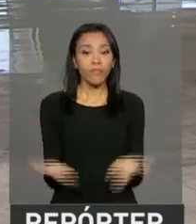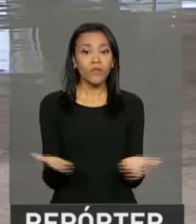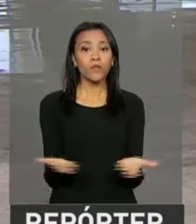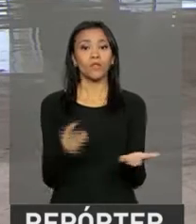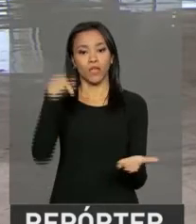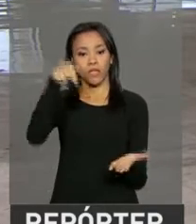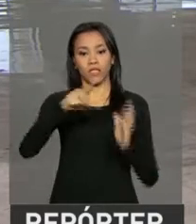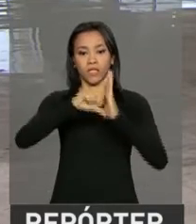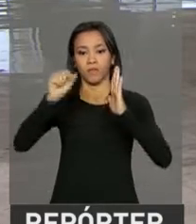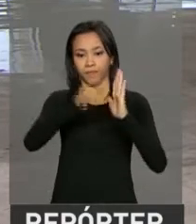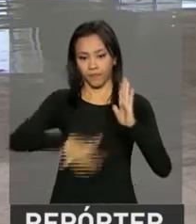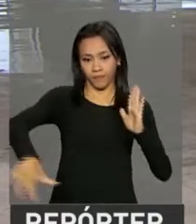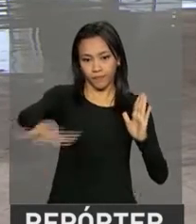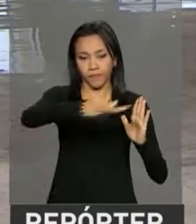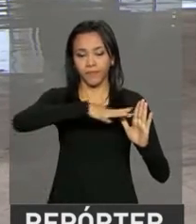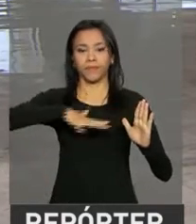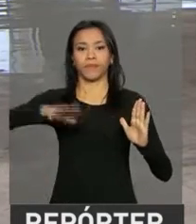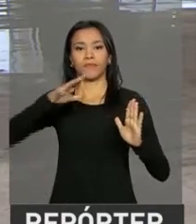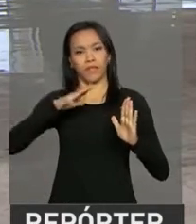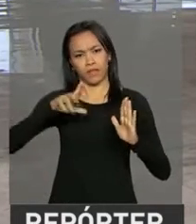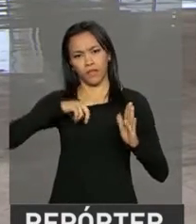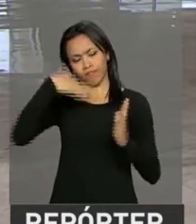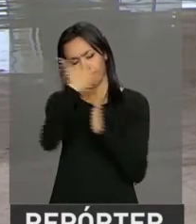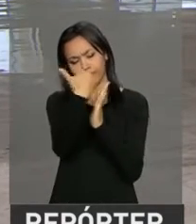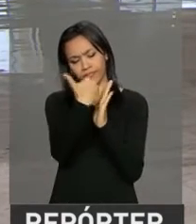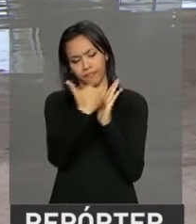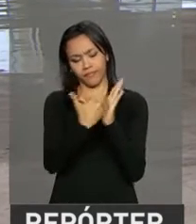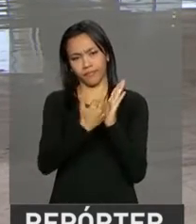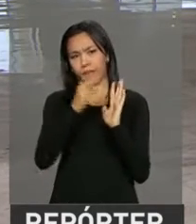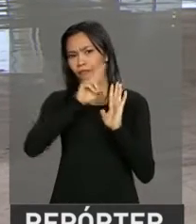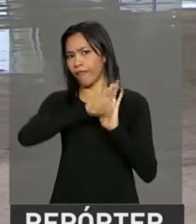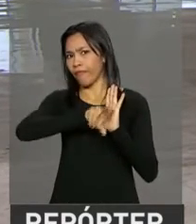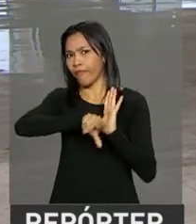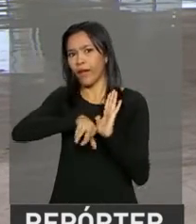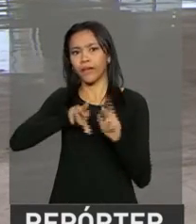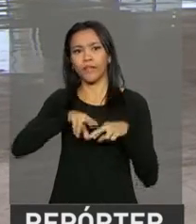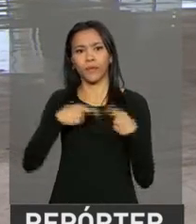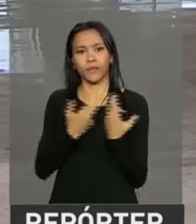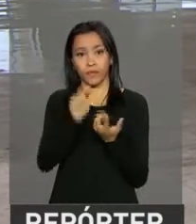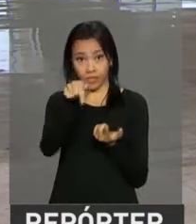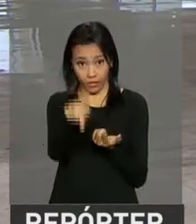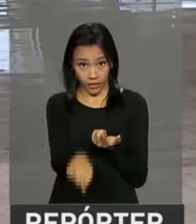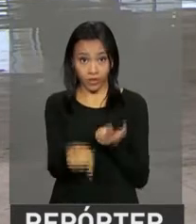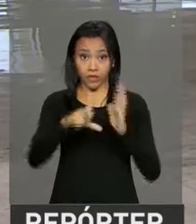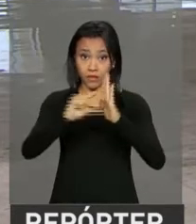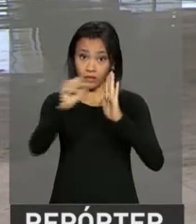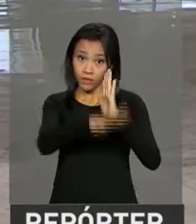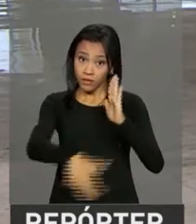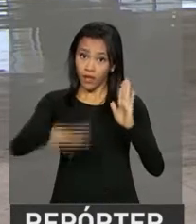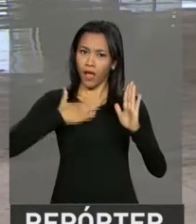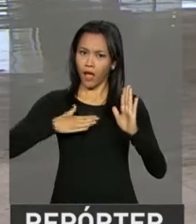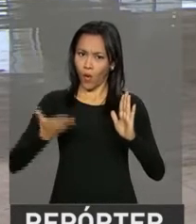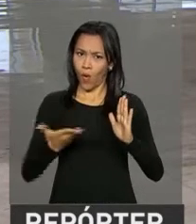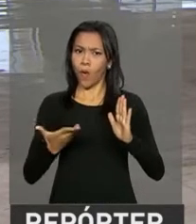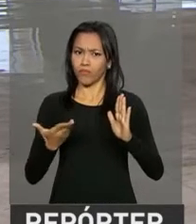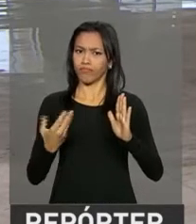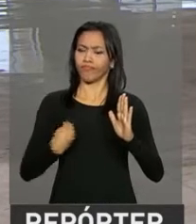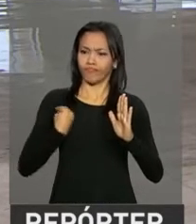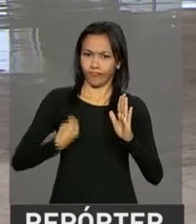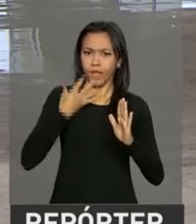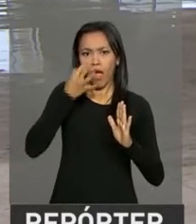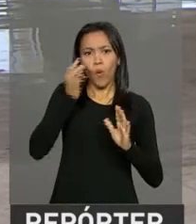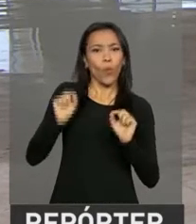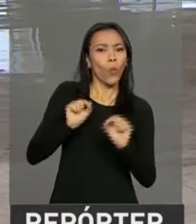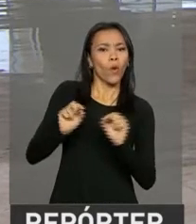Palácio do Planalto, Michel Temer segue cumprindo aí uma série de reuniões aqui no Palácio do Planalto. Tanto agora, nesse momento, Michel Temer está reunido